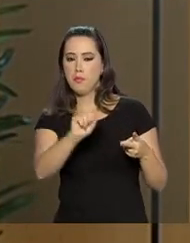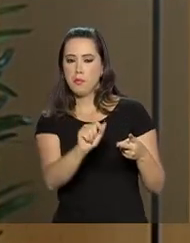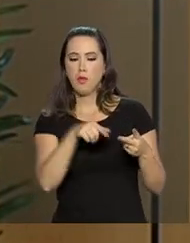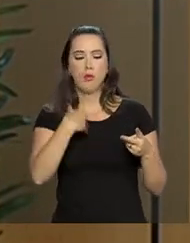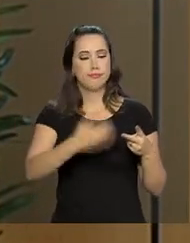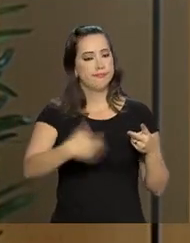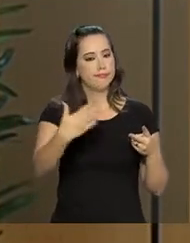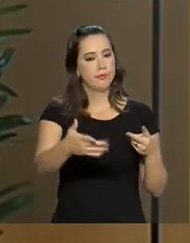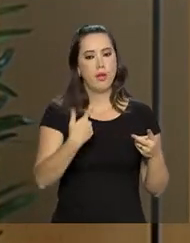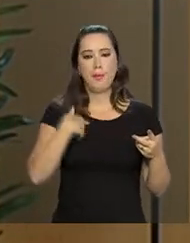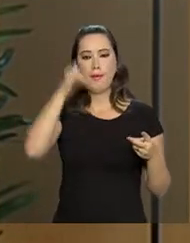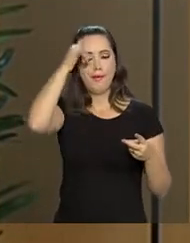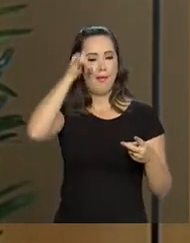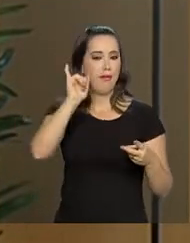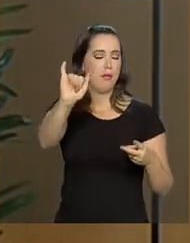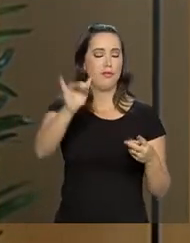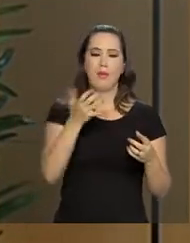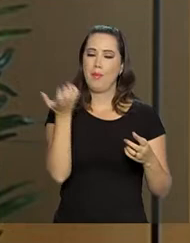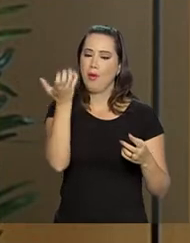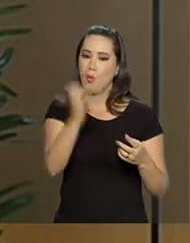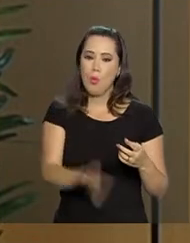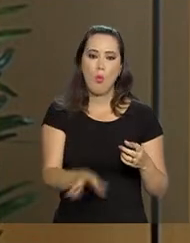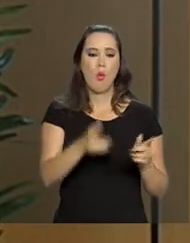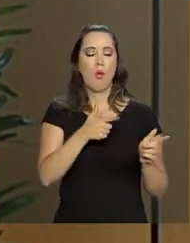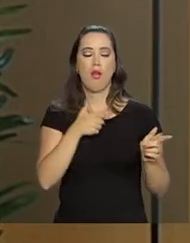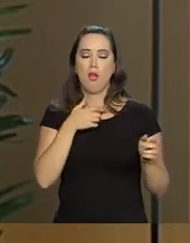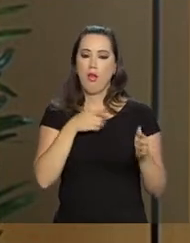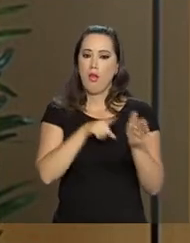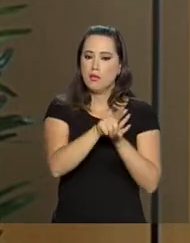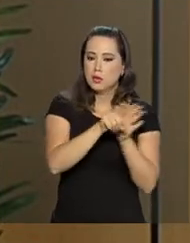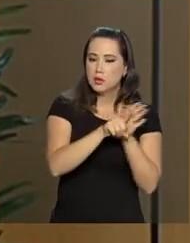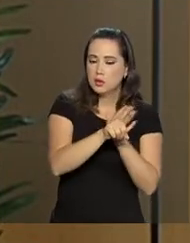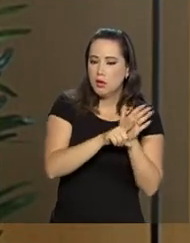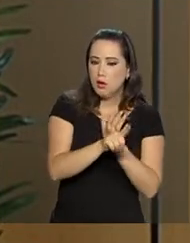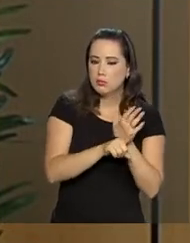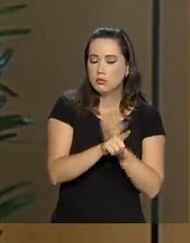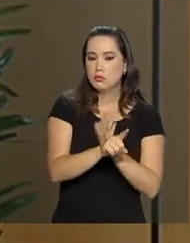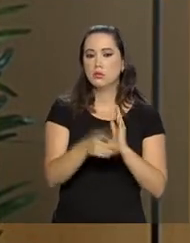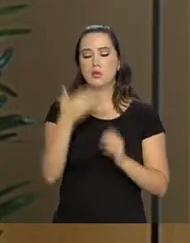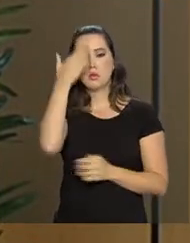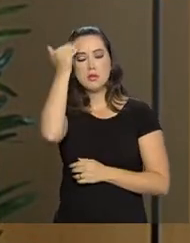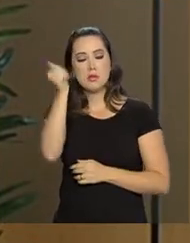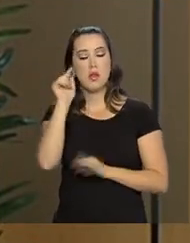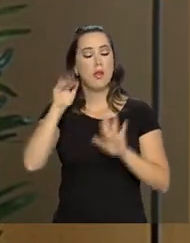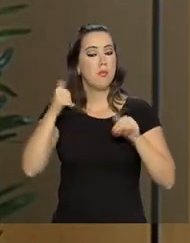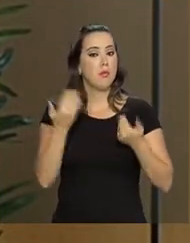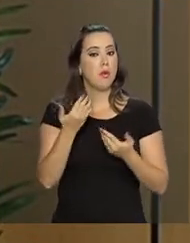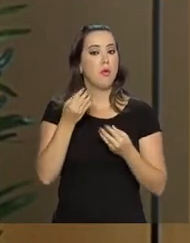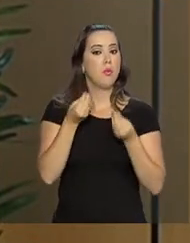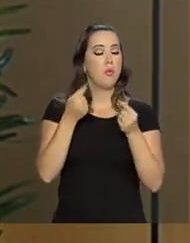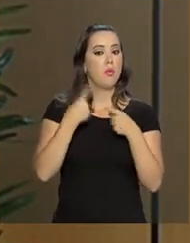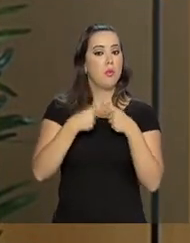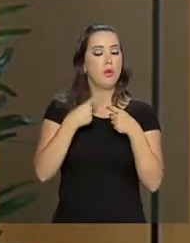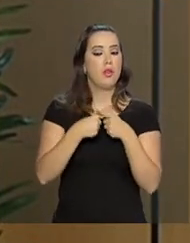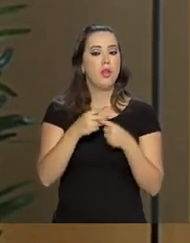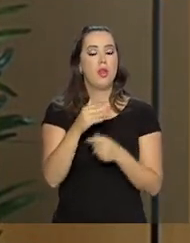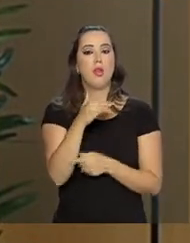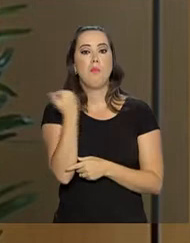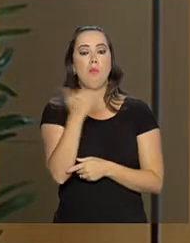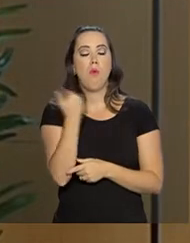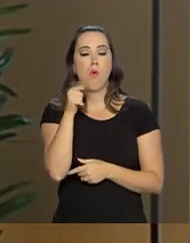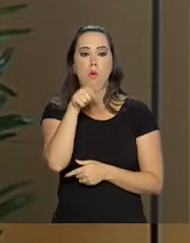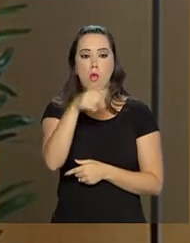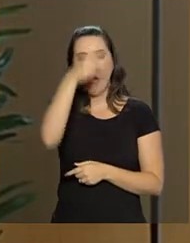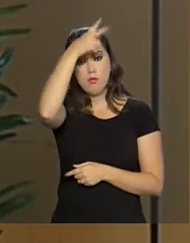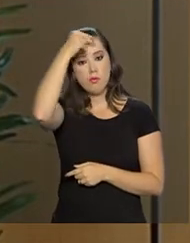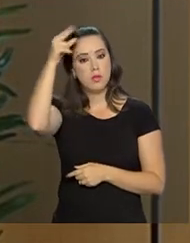diante, para impedir, para obstar, para desviar e não permitir que se elucide o crime da Marielle e do